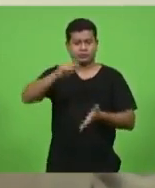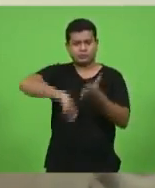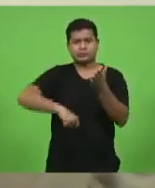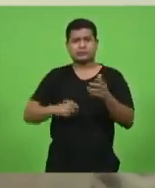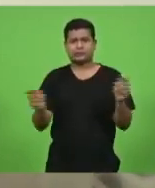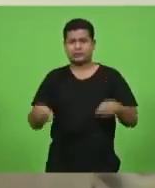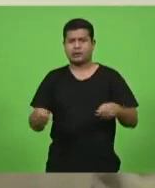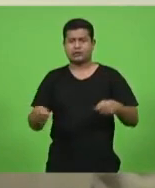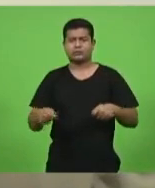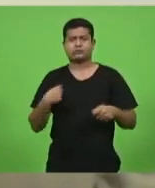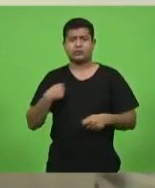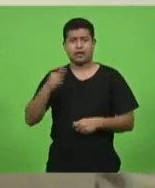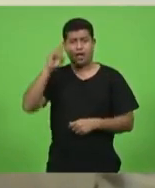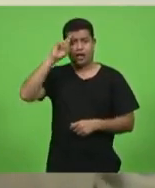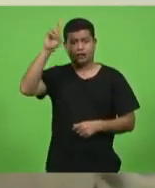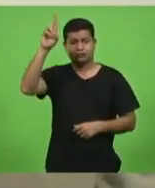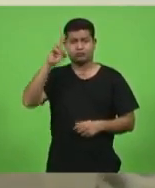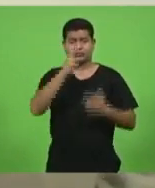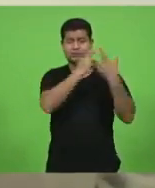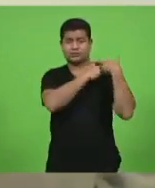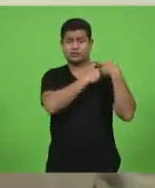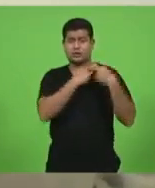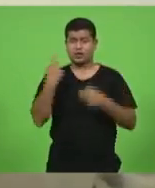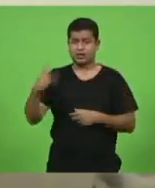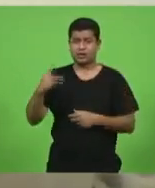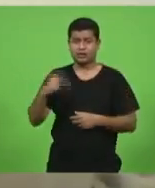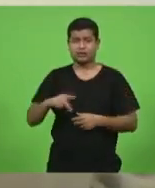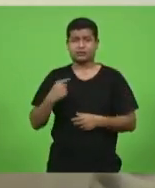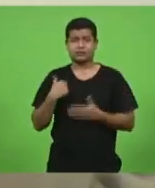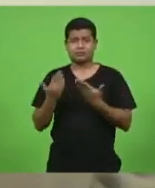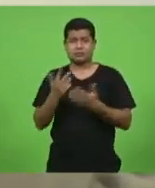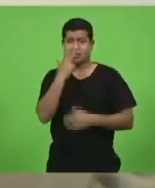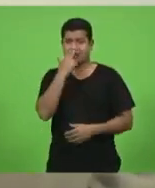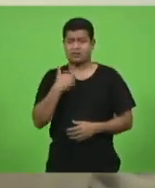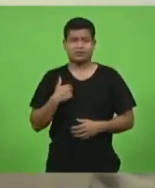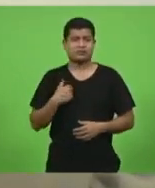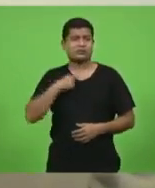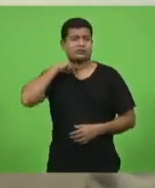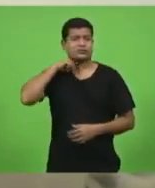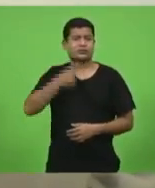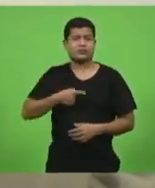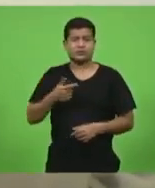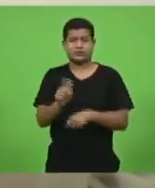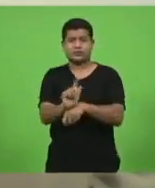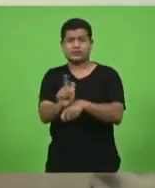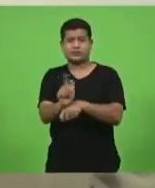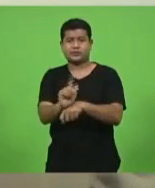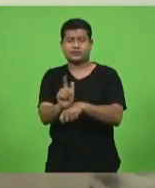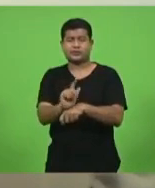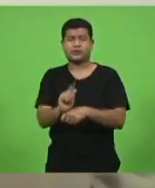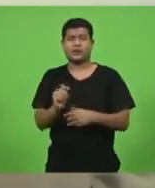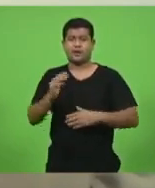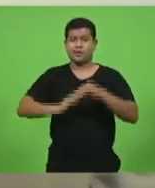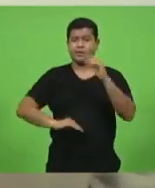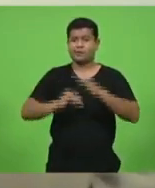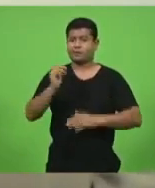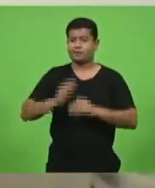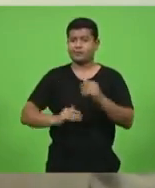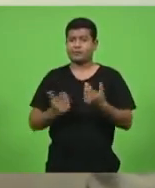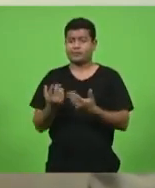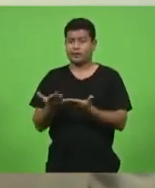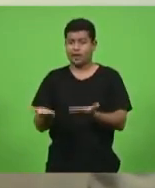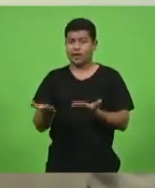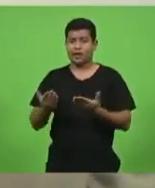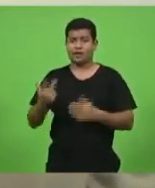caneta na mão e era ministro ele não deu conta de fazer uma gestão adequada da vacina